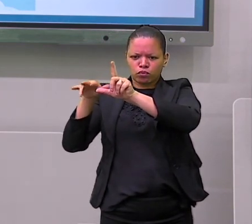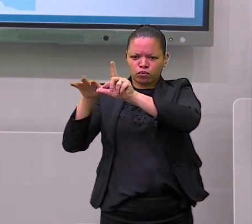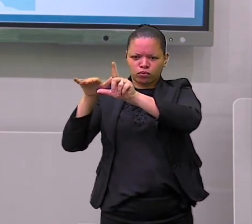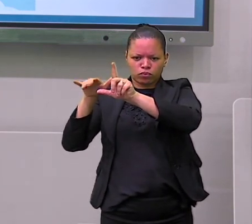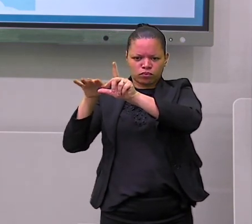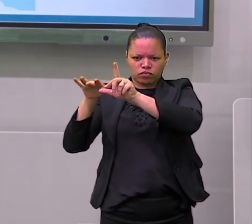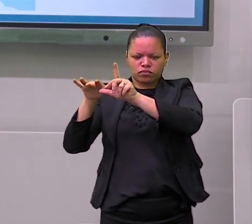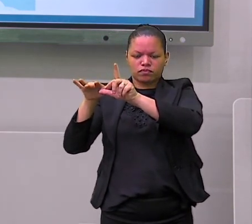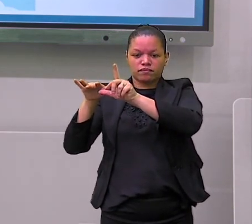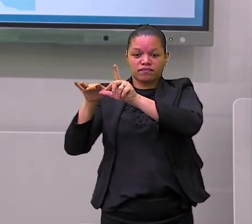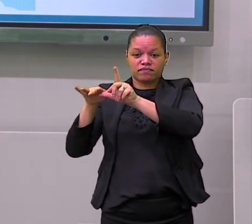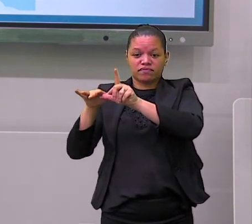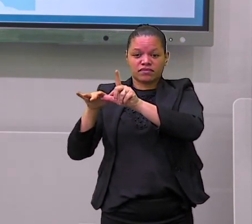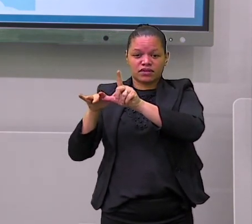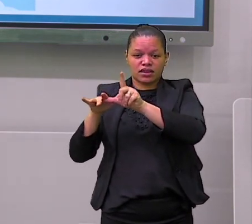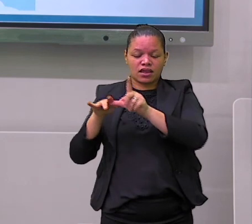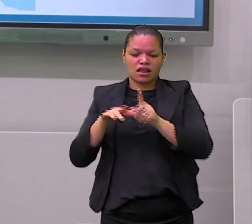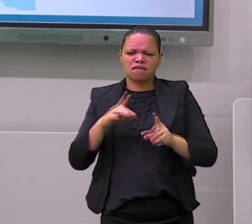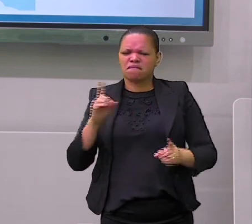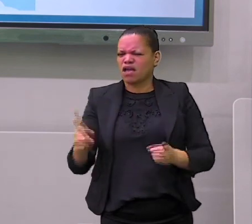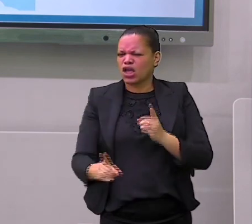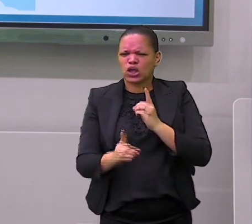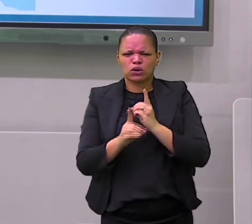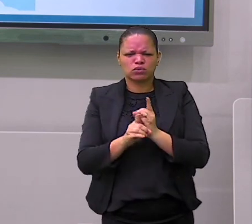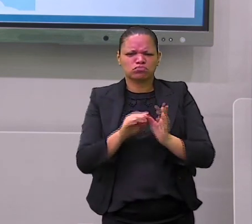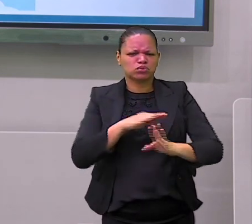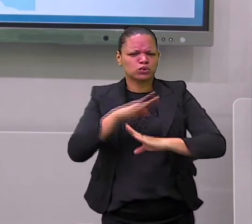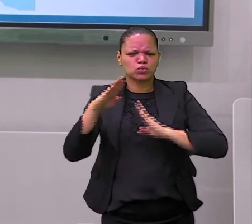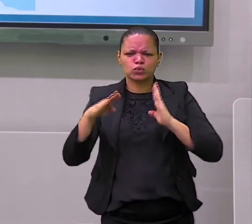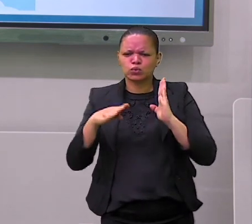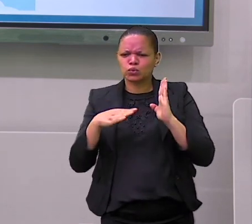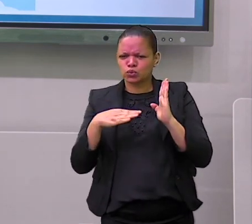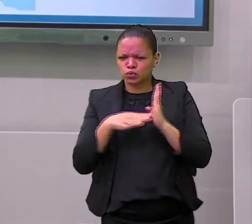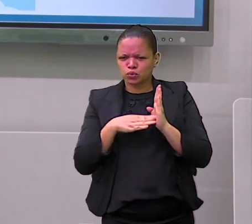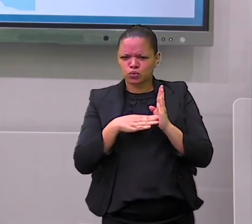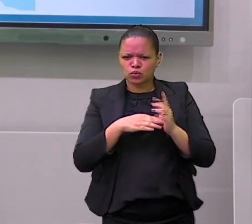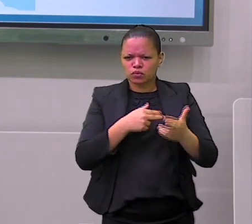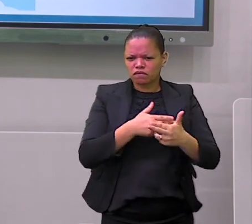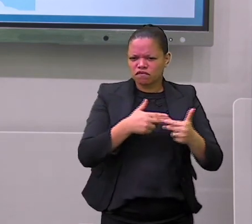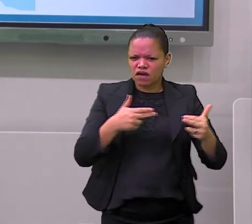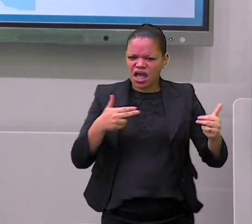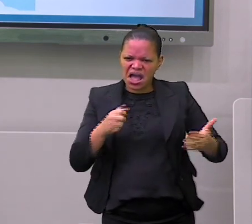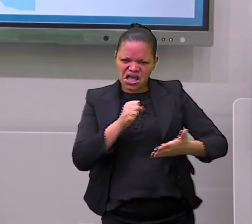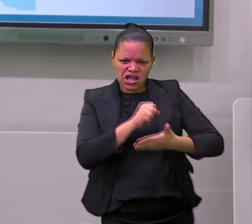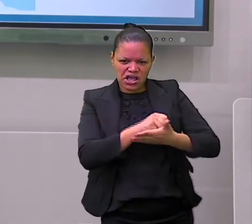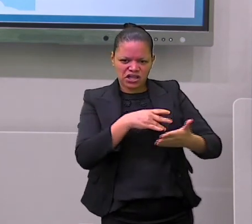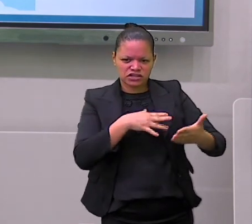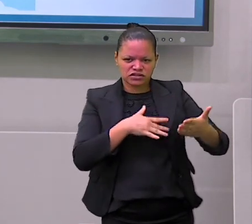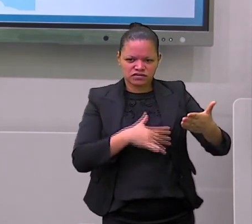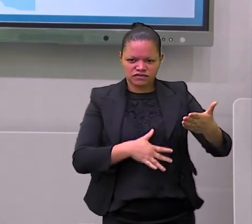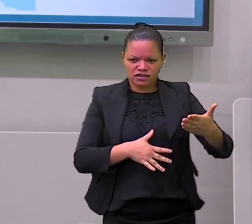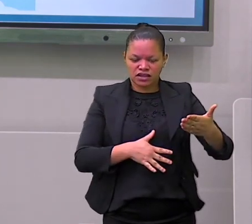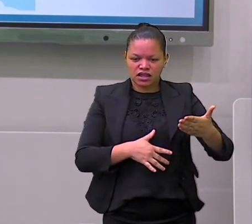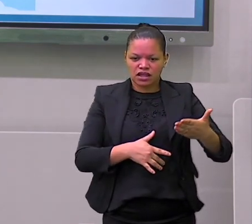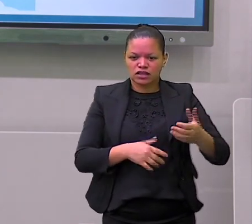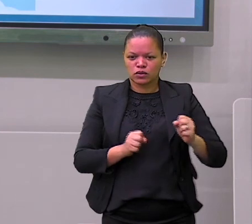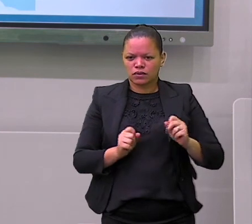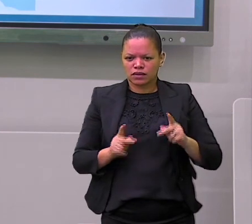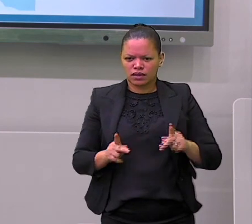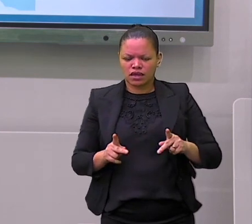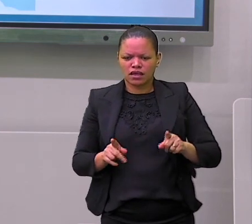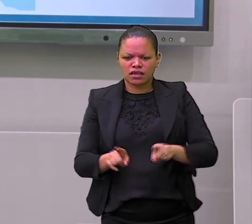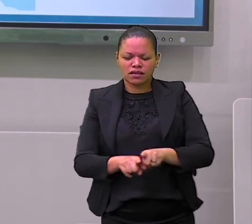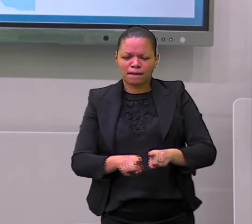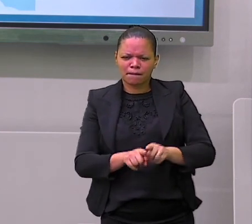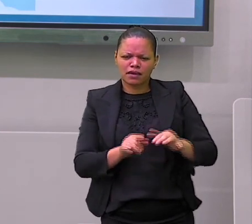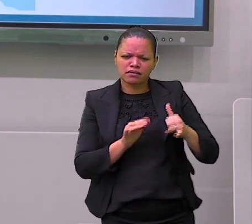nossa página. Lá, você já sabe, todas as atividades te esperando. Combinado? E se inscreva também no nosso